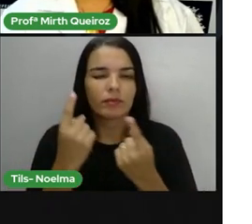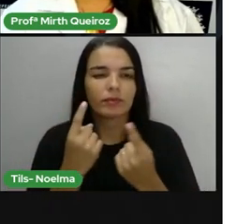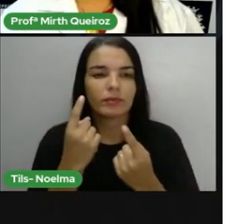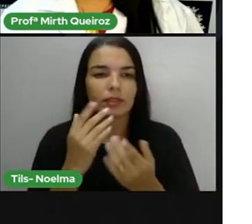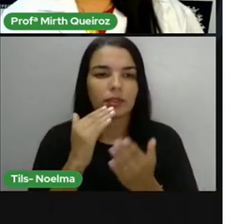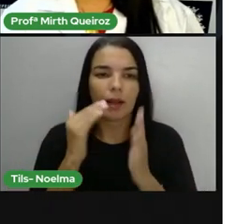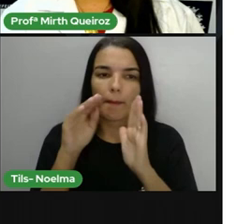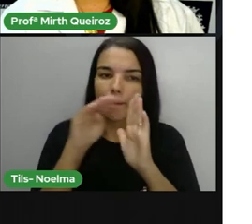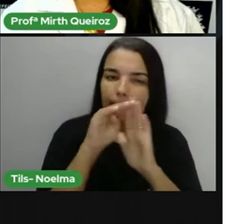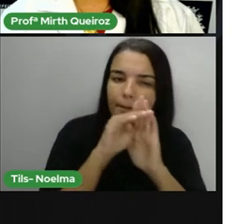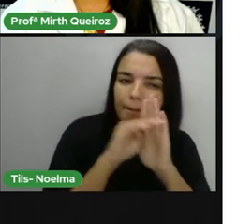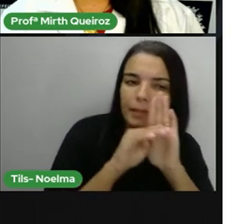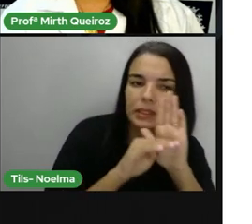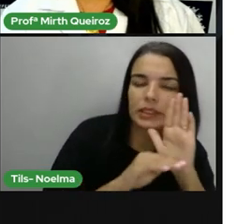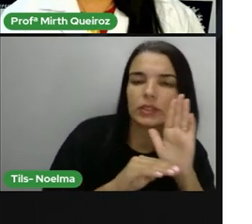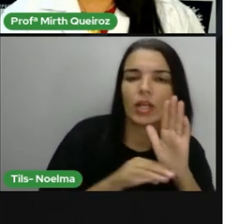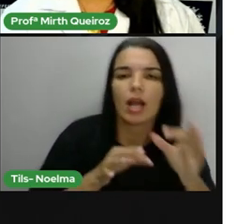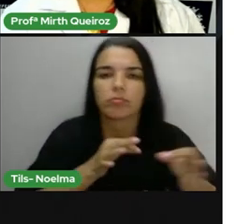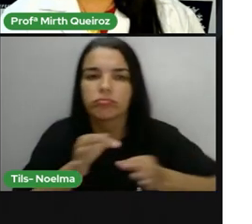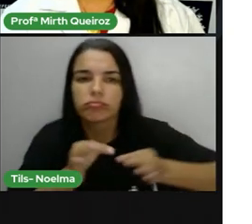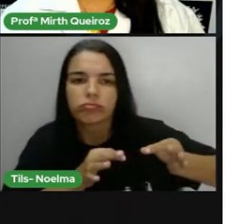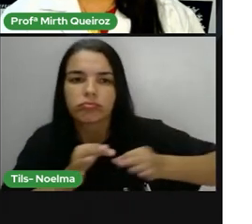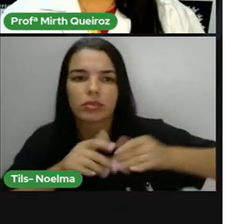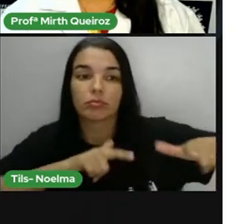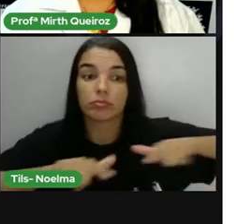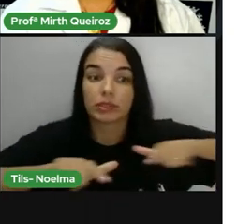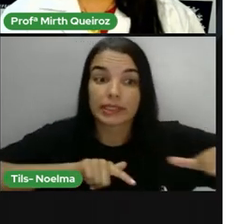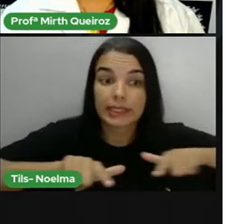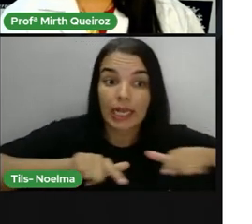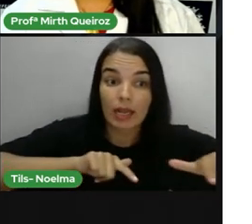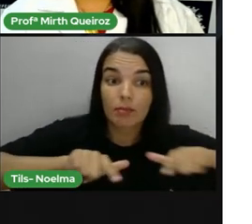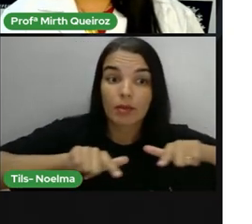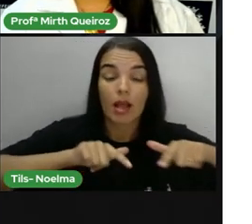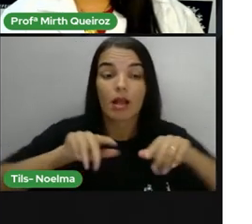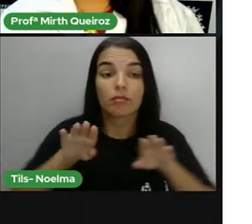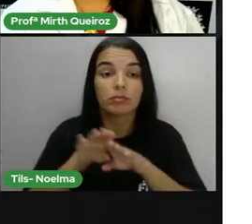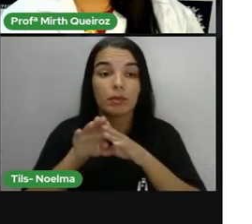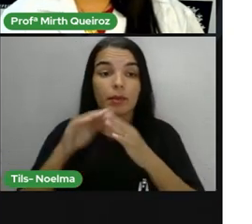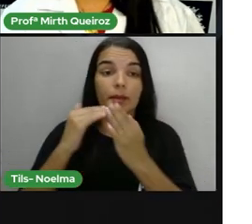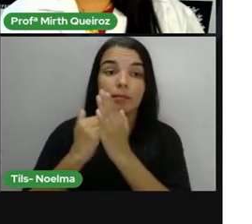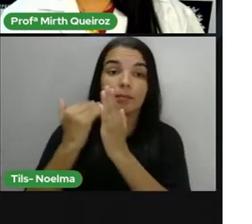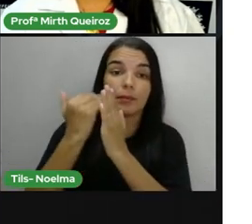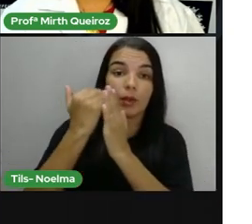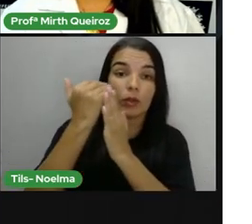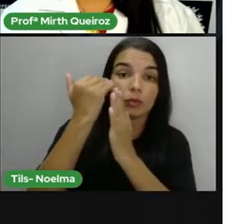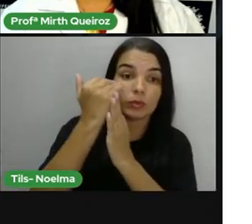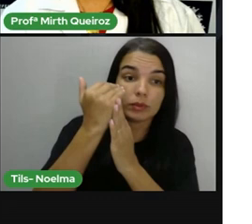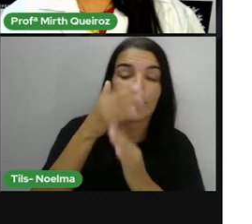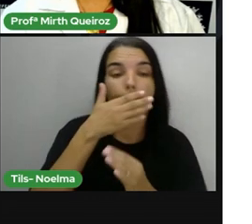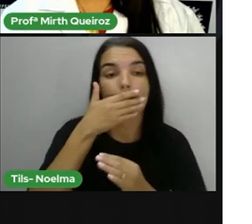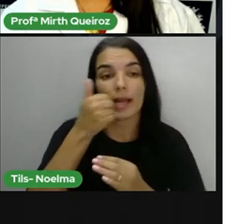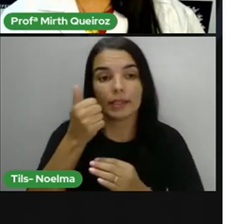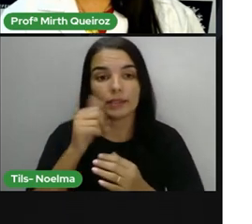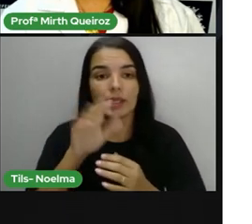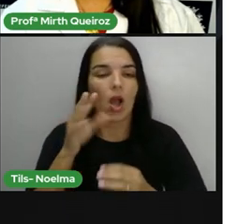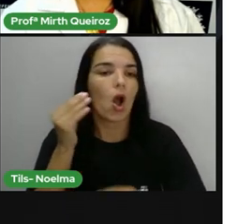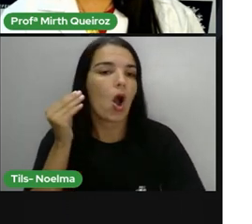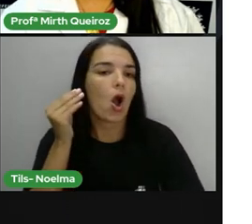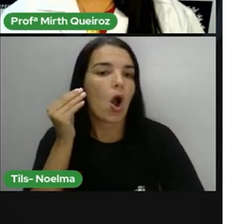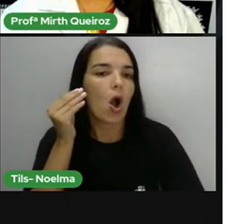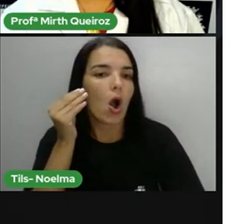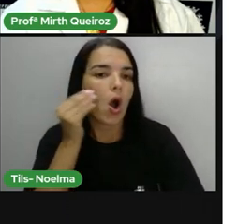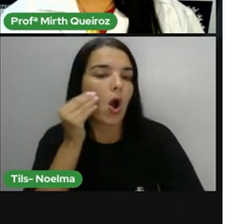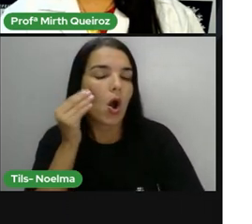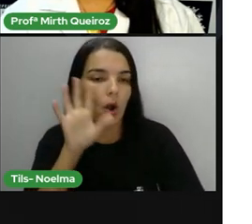e organizar melhor a mão de obra, e com isso se produz em maior quantidade e lucra mais. Agora, observe a